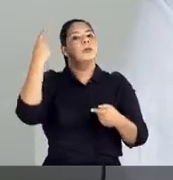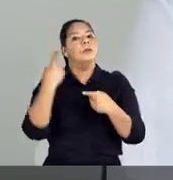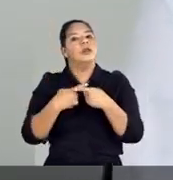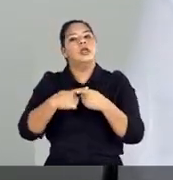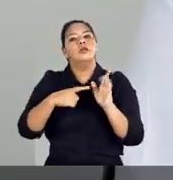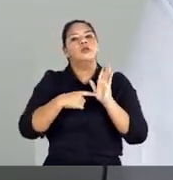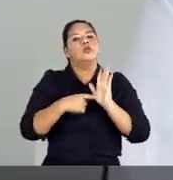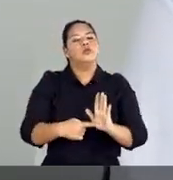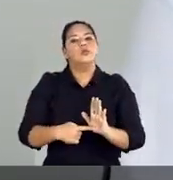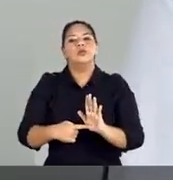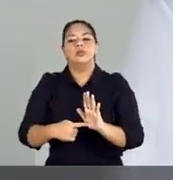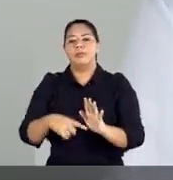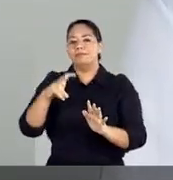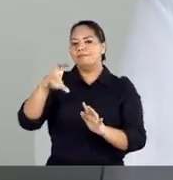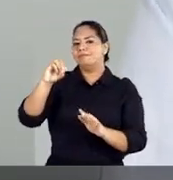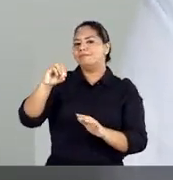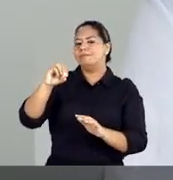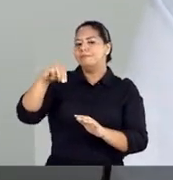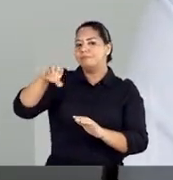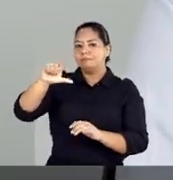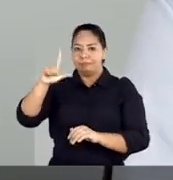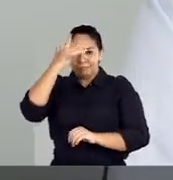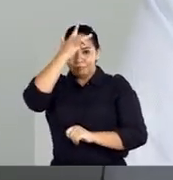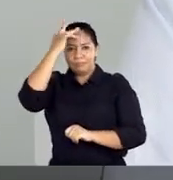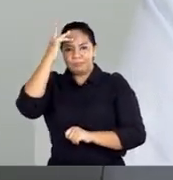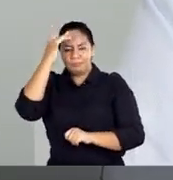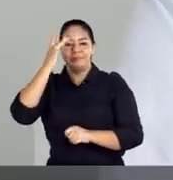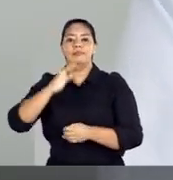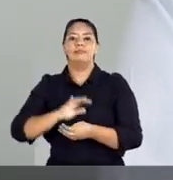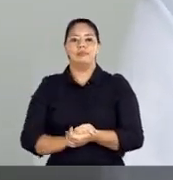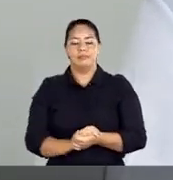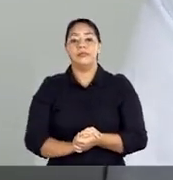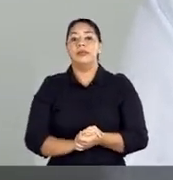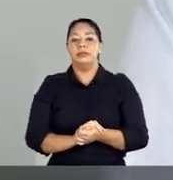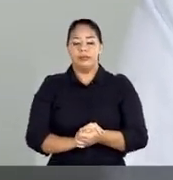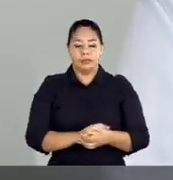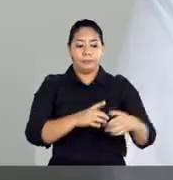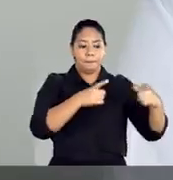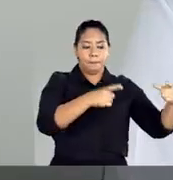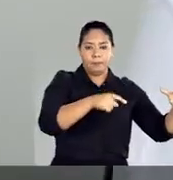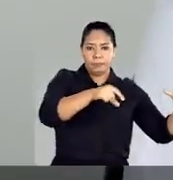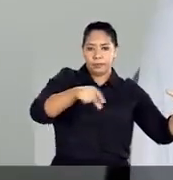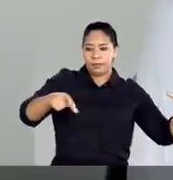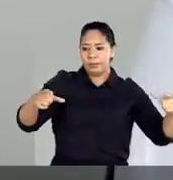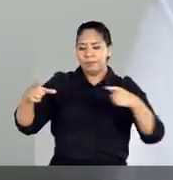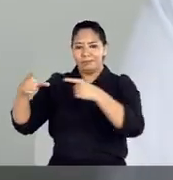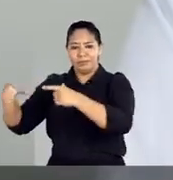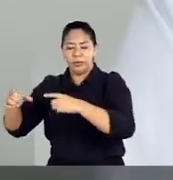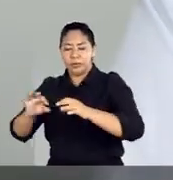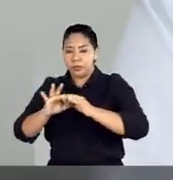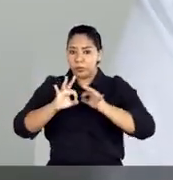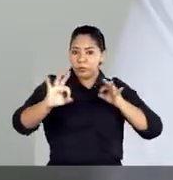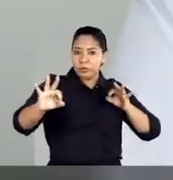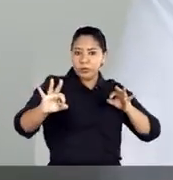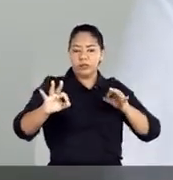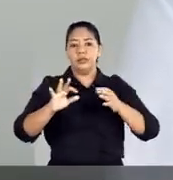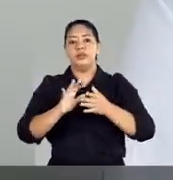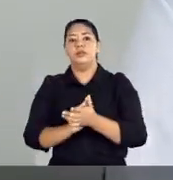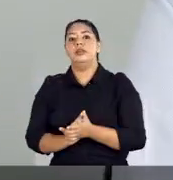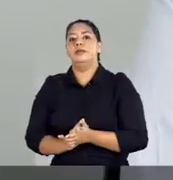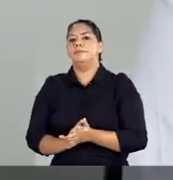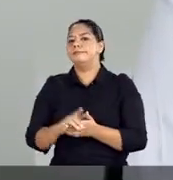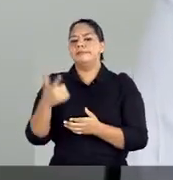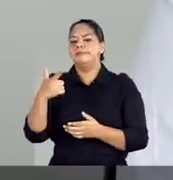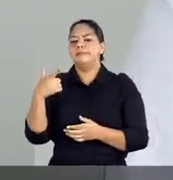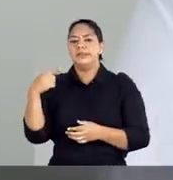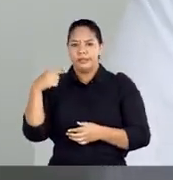beneficiará diretamente mais de 50 mil pessoas Unirá bairros que estão praticamente isolados Sem a